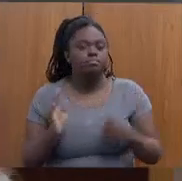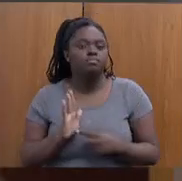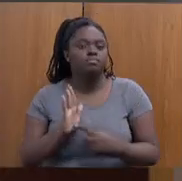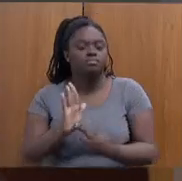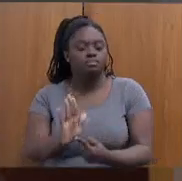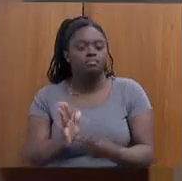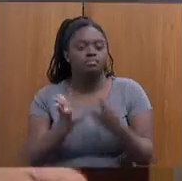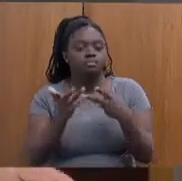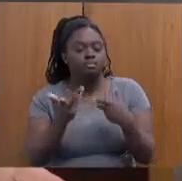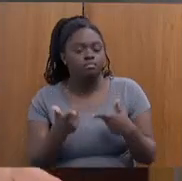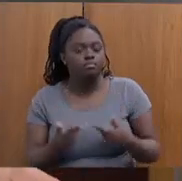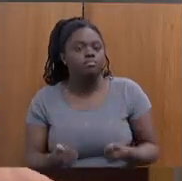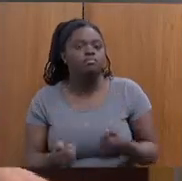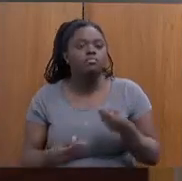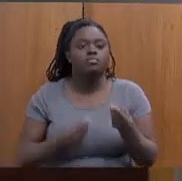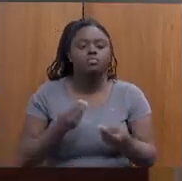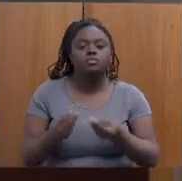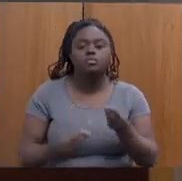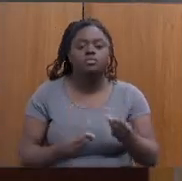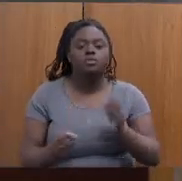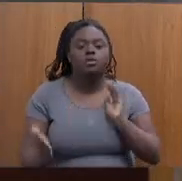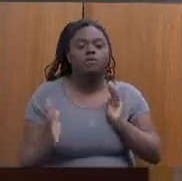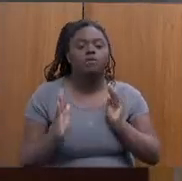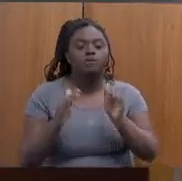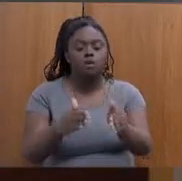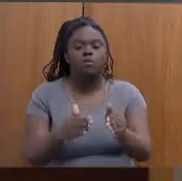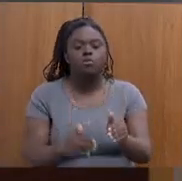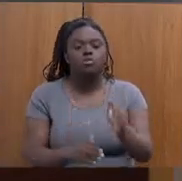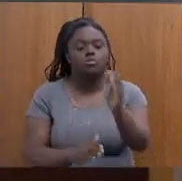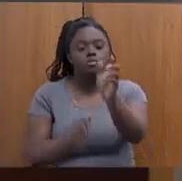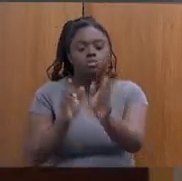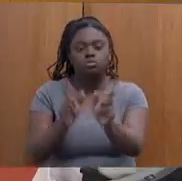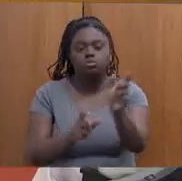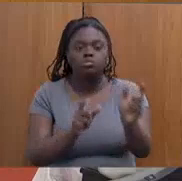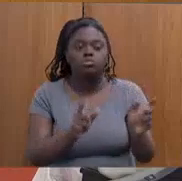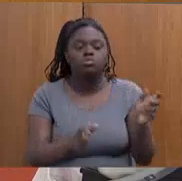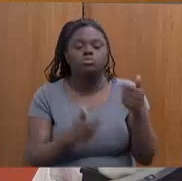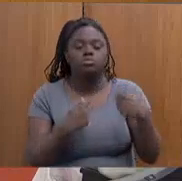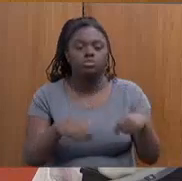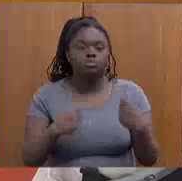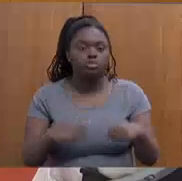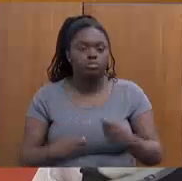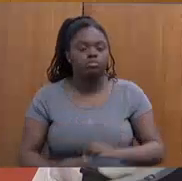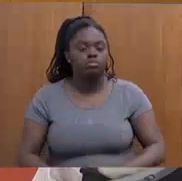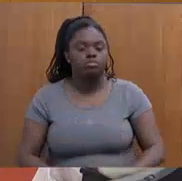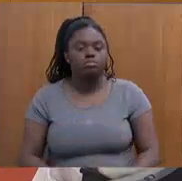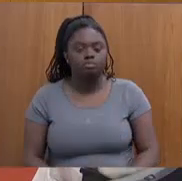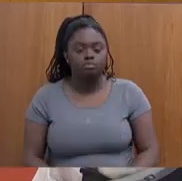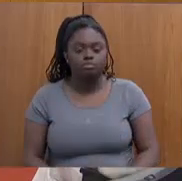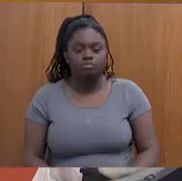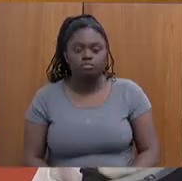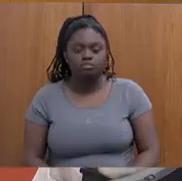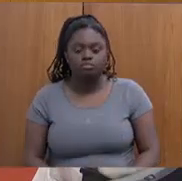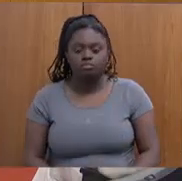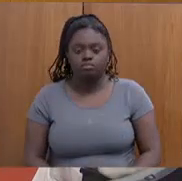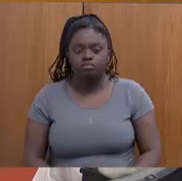qualificação bastante orientada para a necessidade do mercado. Faltou alguma coisa, deputado?